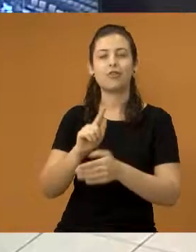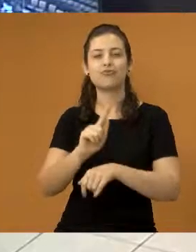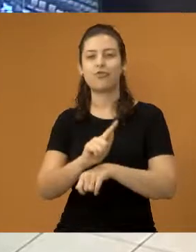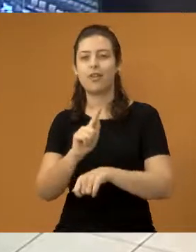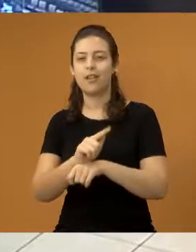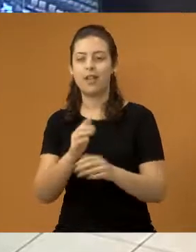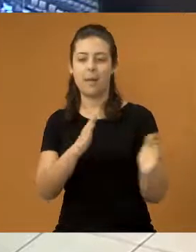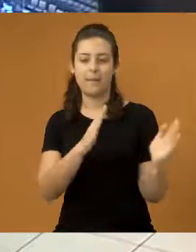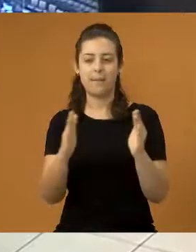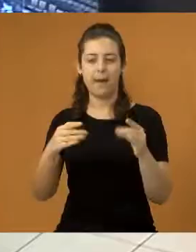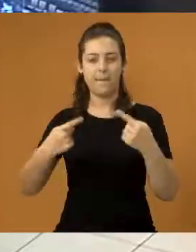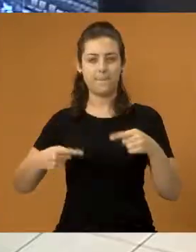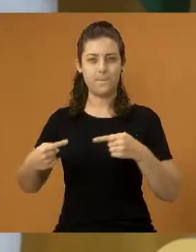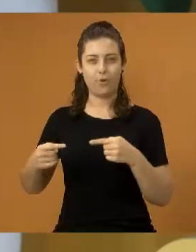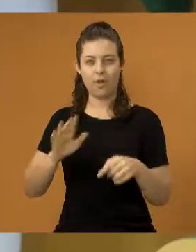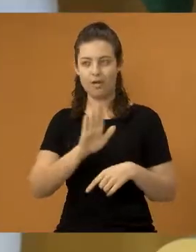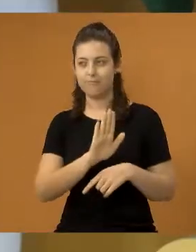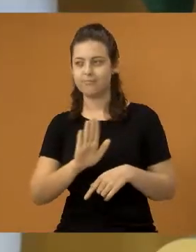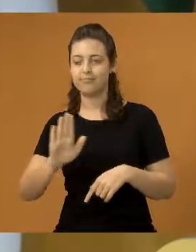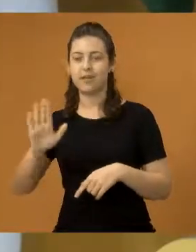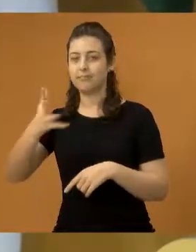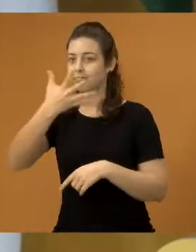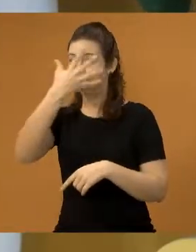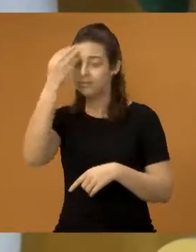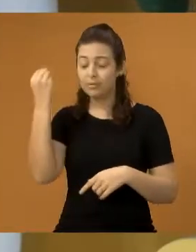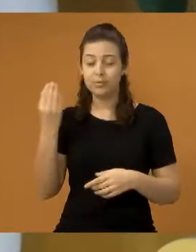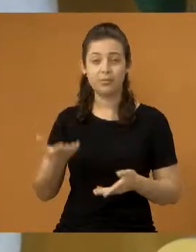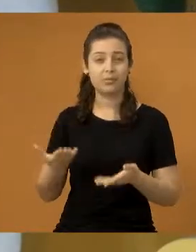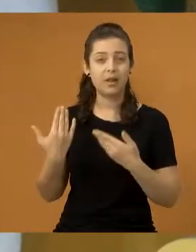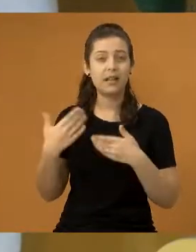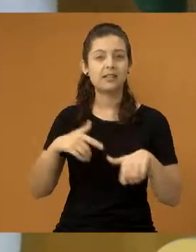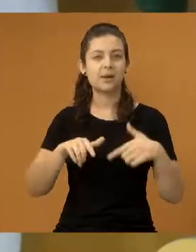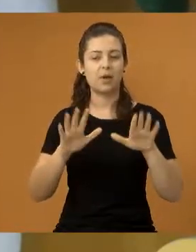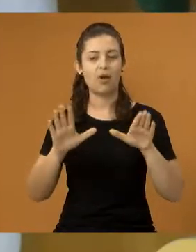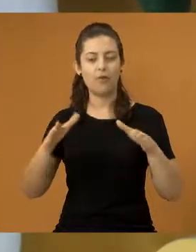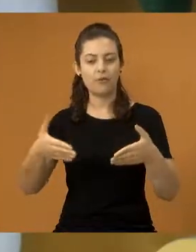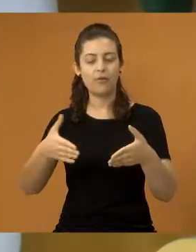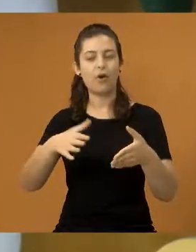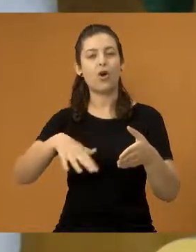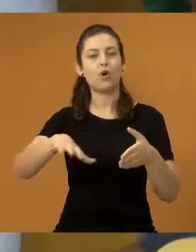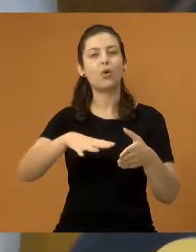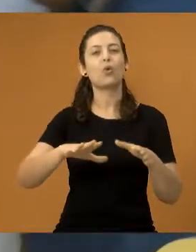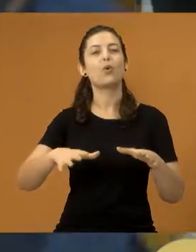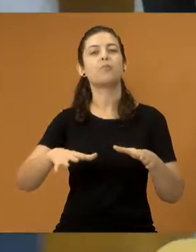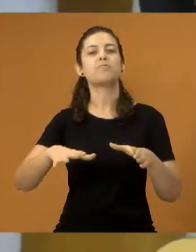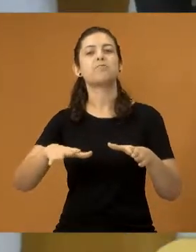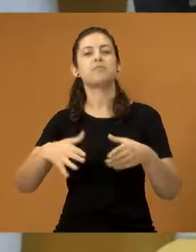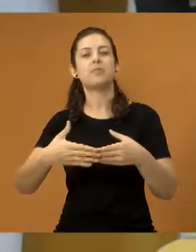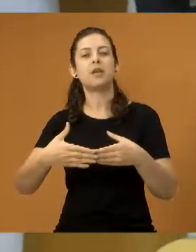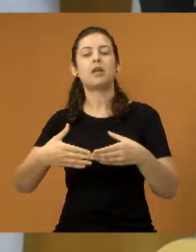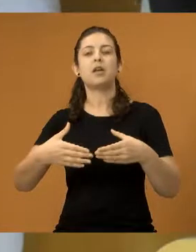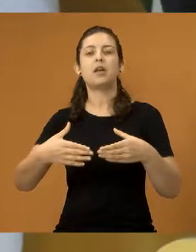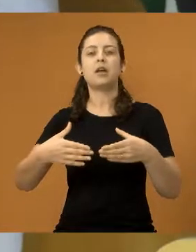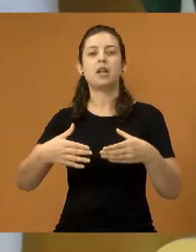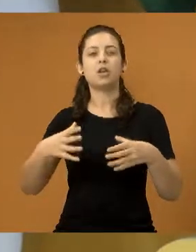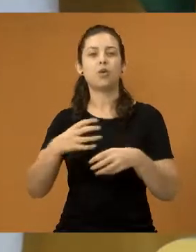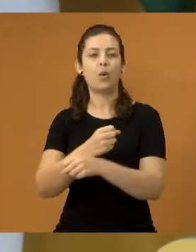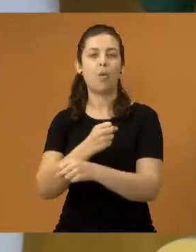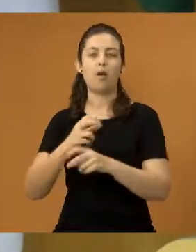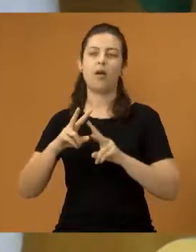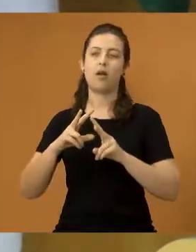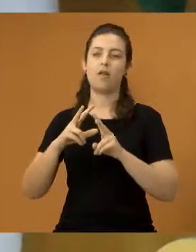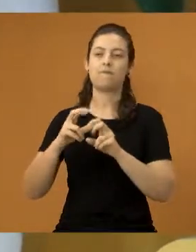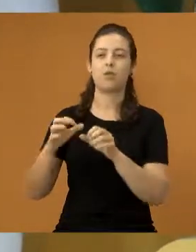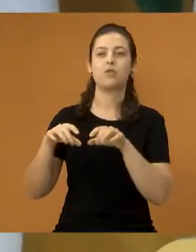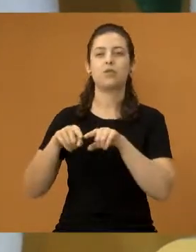em plena campanha política aí. Tem que esquecer isso agora e trabalhar em prol da população, trabalhar, somar forças com